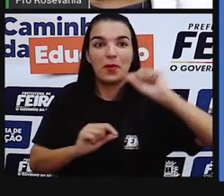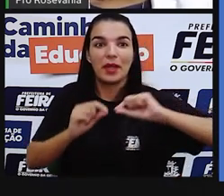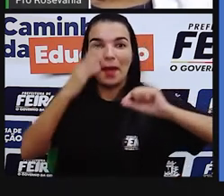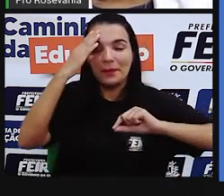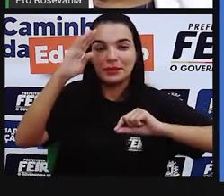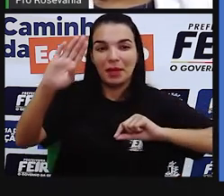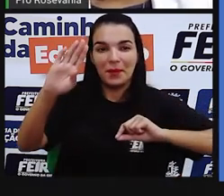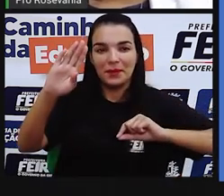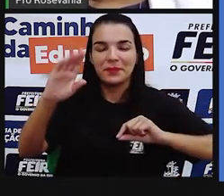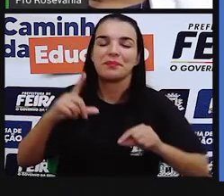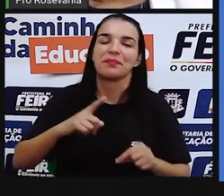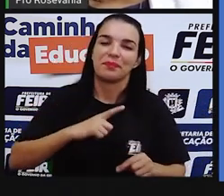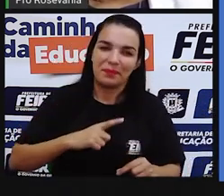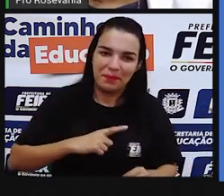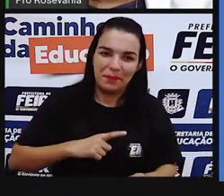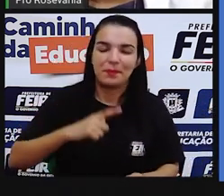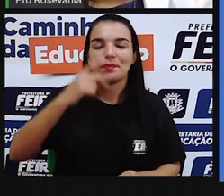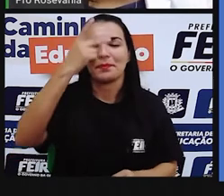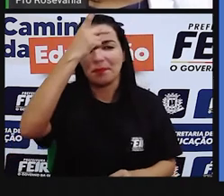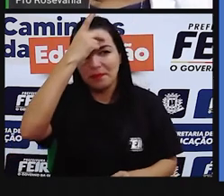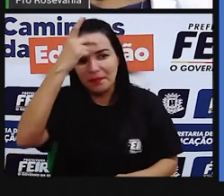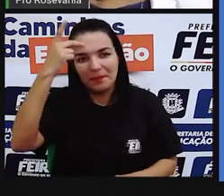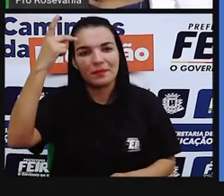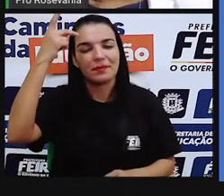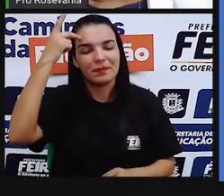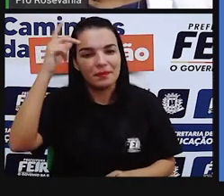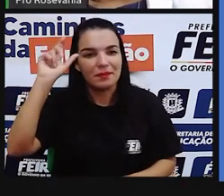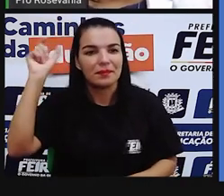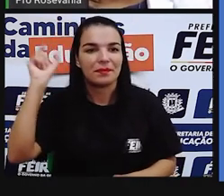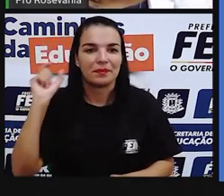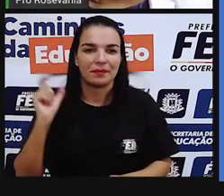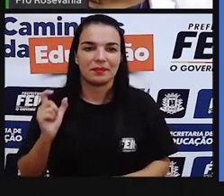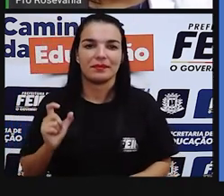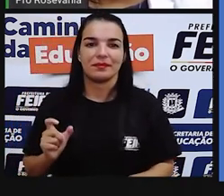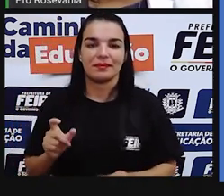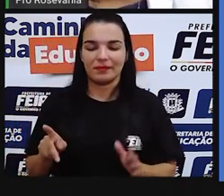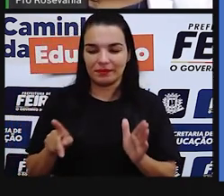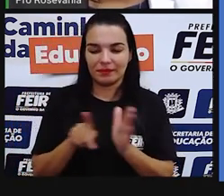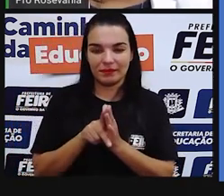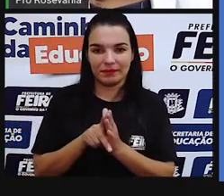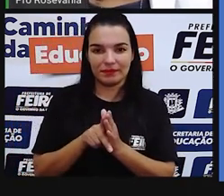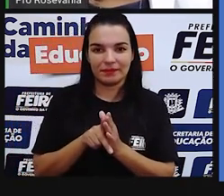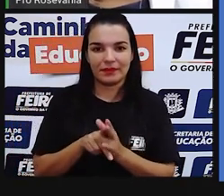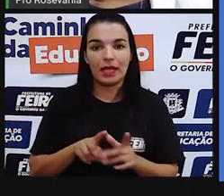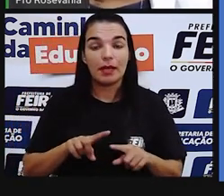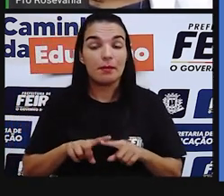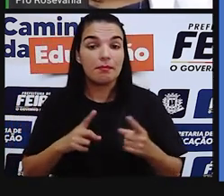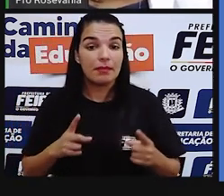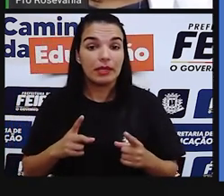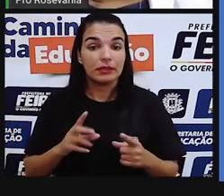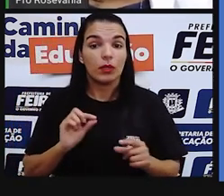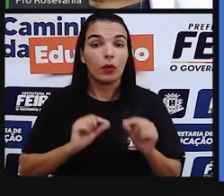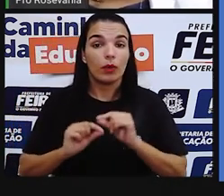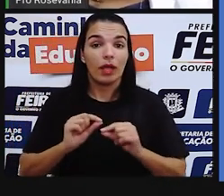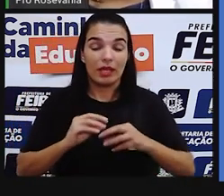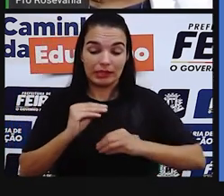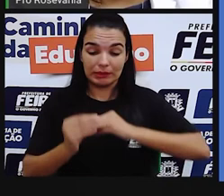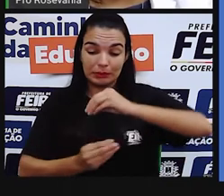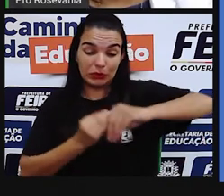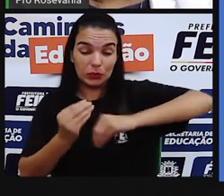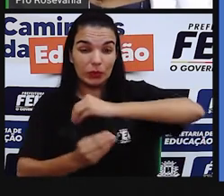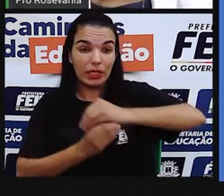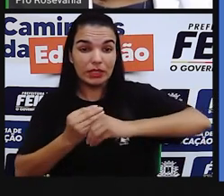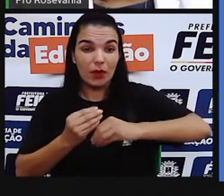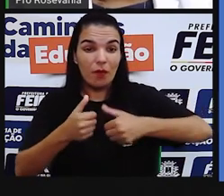as outras populações que tem nós mas a miscigenação homogenizou essa